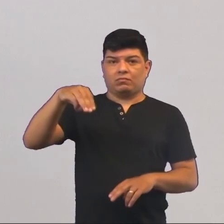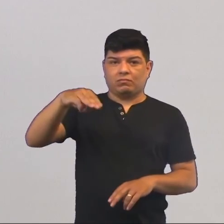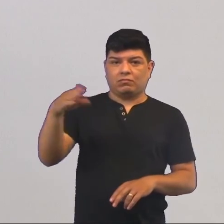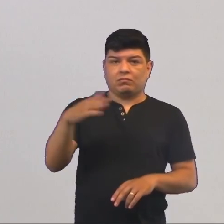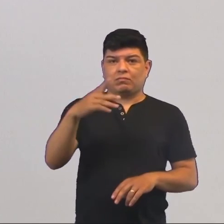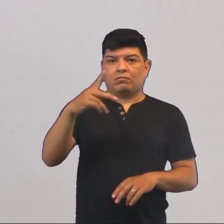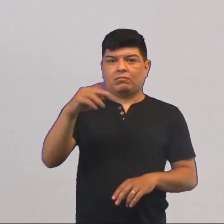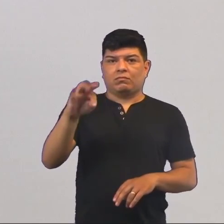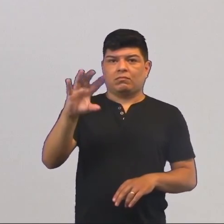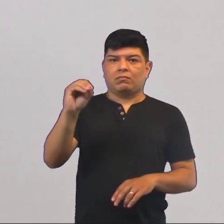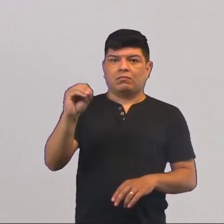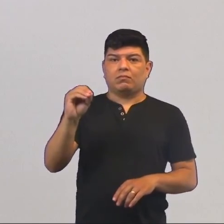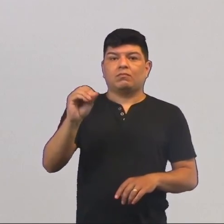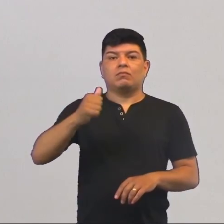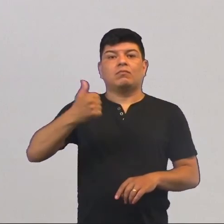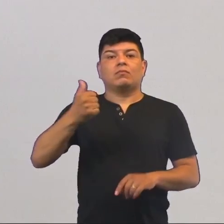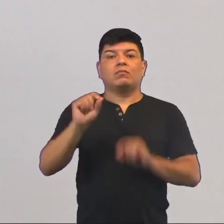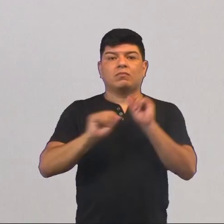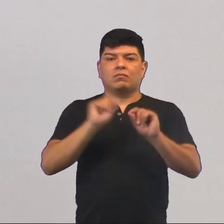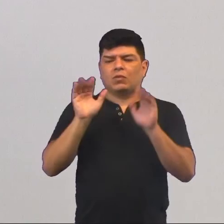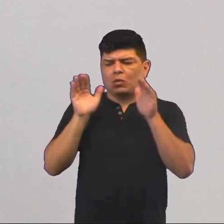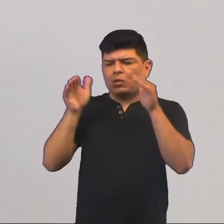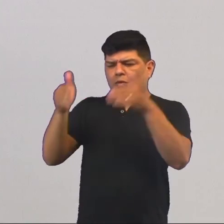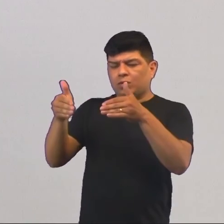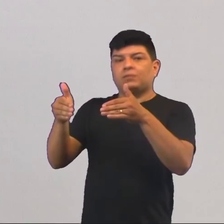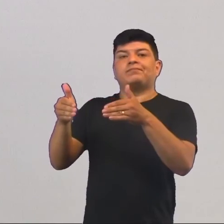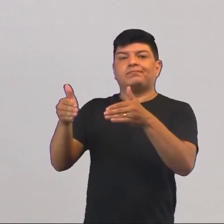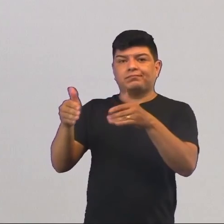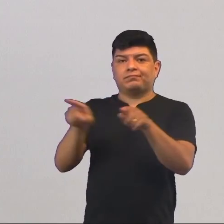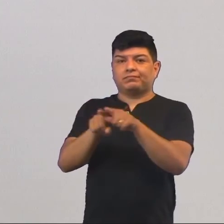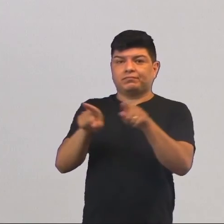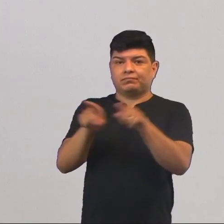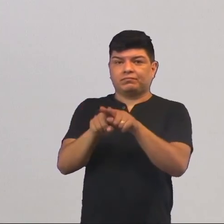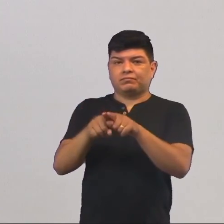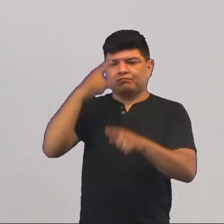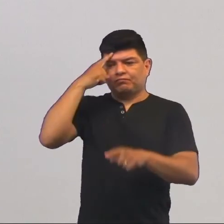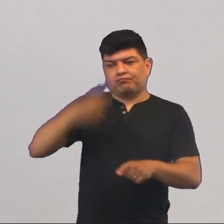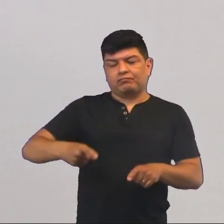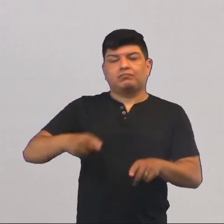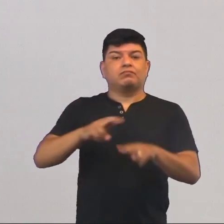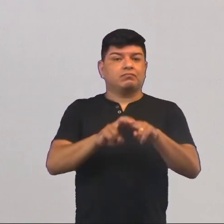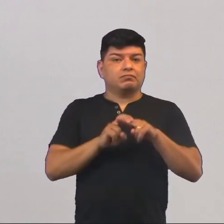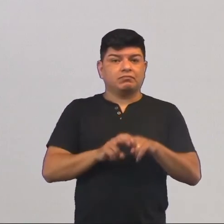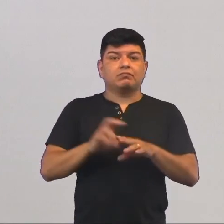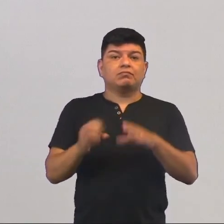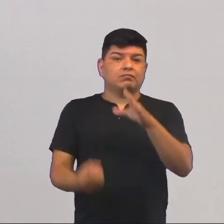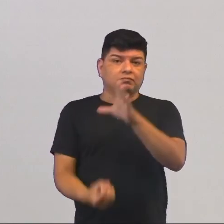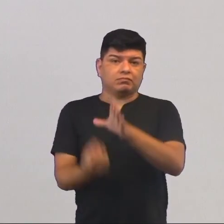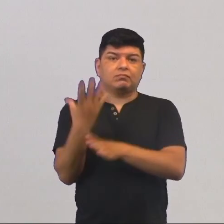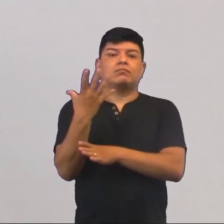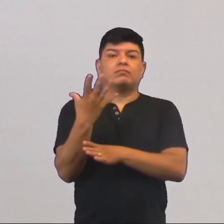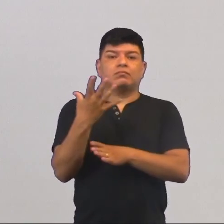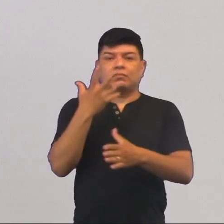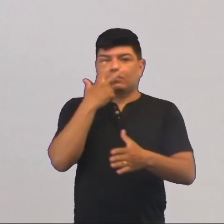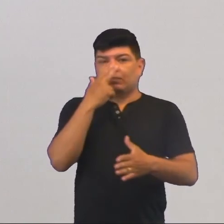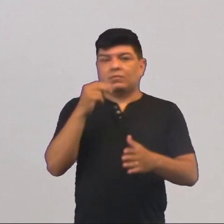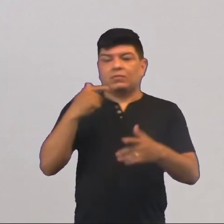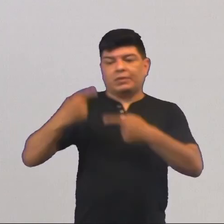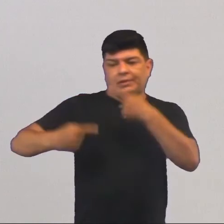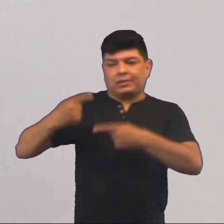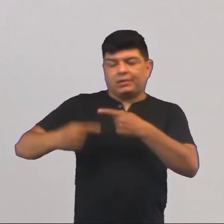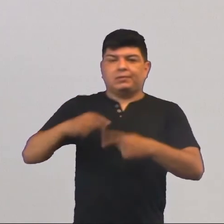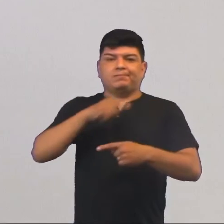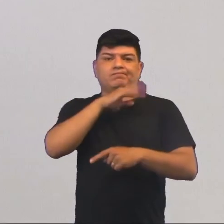uma pessoa, um imperador extremamente centralizador e, de certa forma, autoritário. O que gera esse desgaste